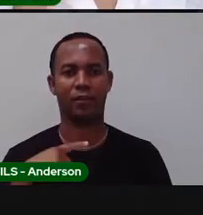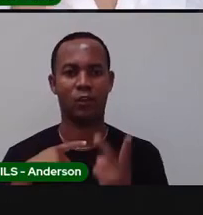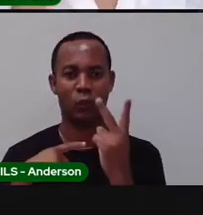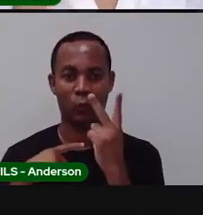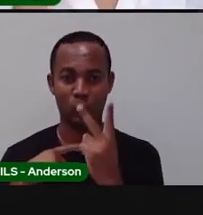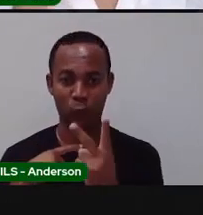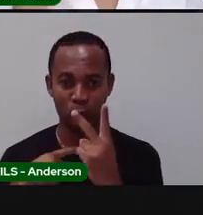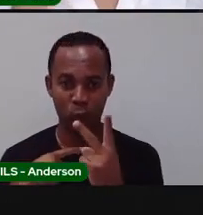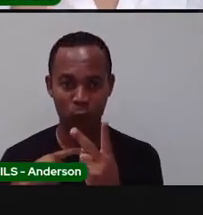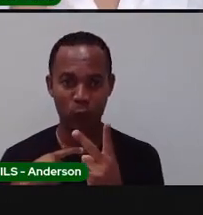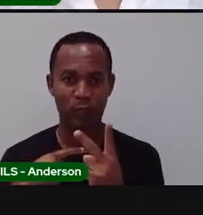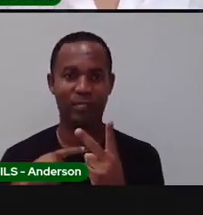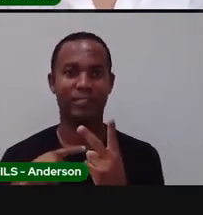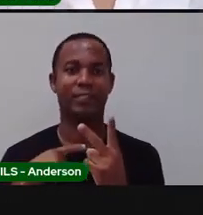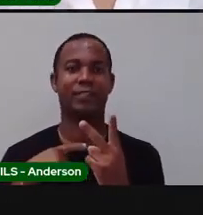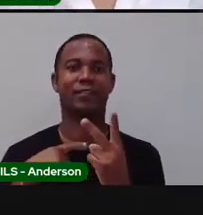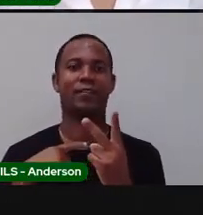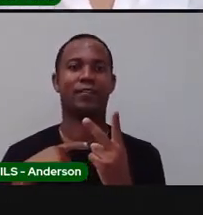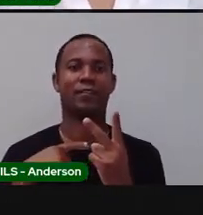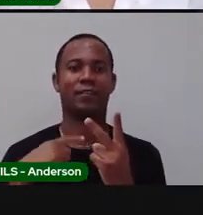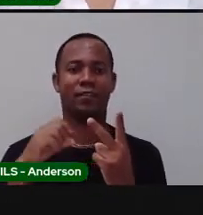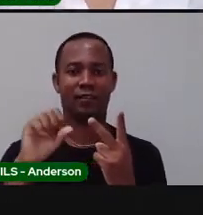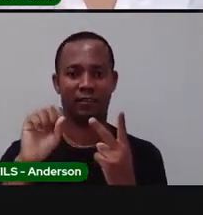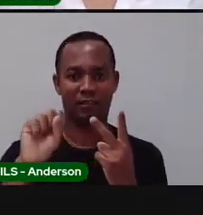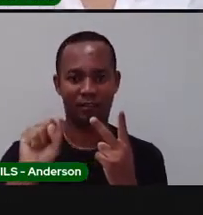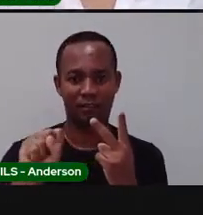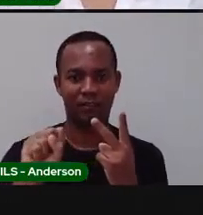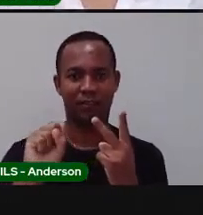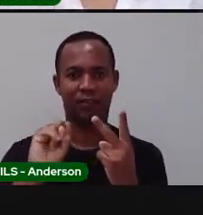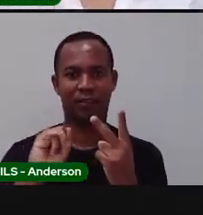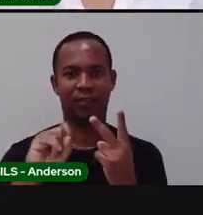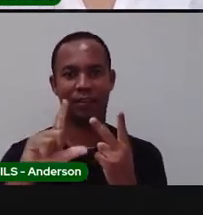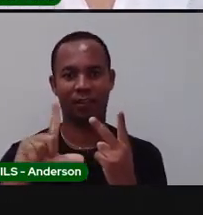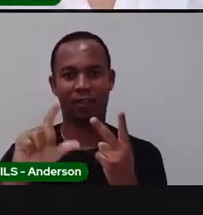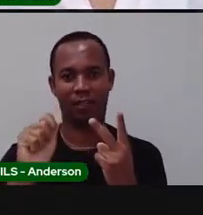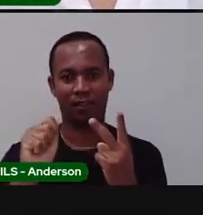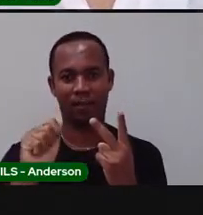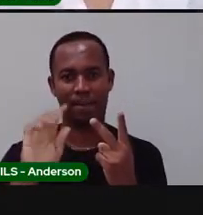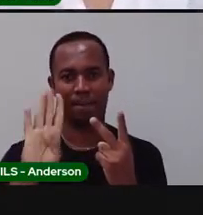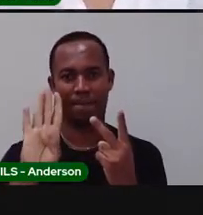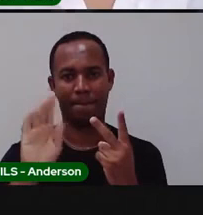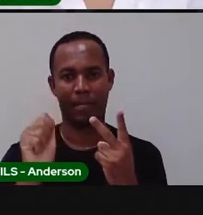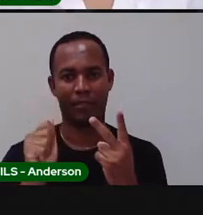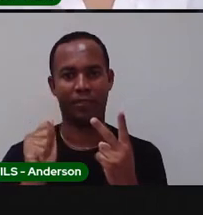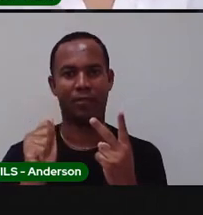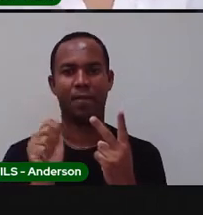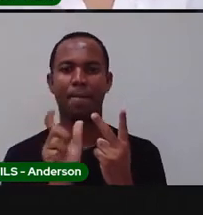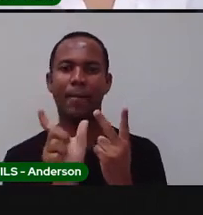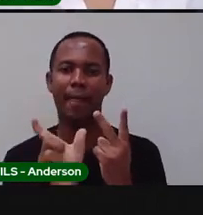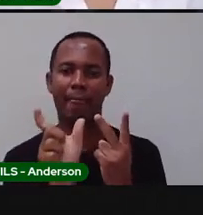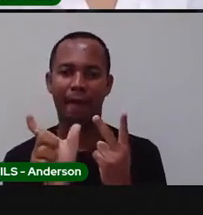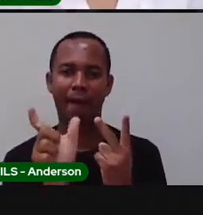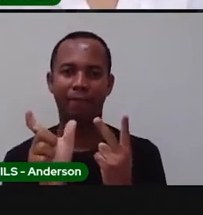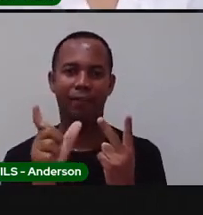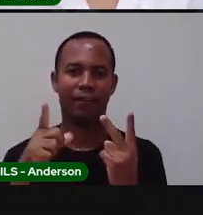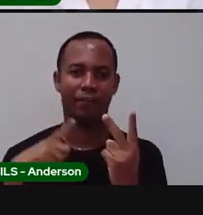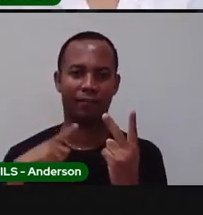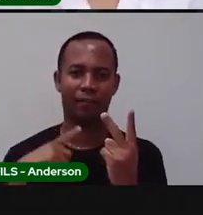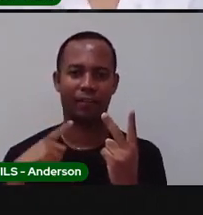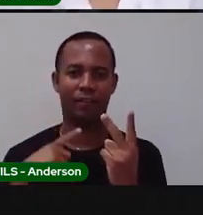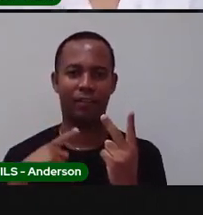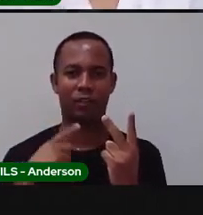Duas. Duas. Bom. Palavras que possuem o quê? Duas sílabas. Olha os